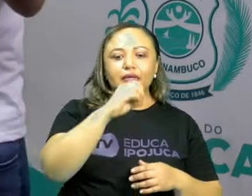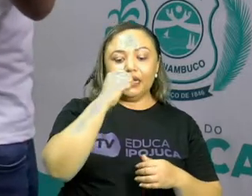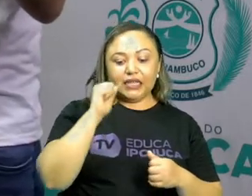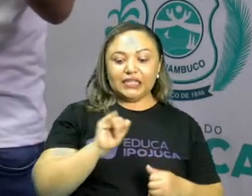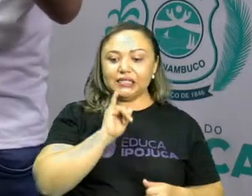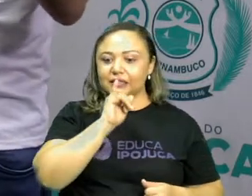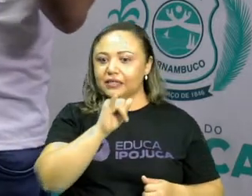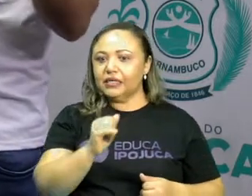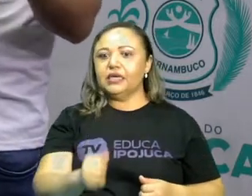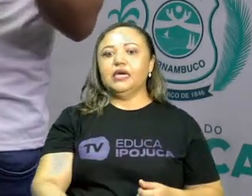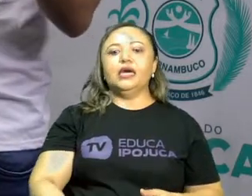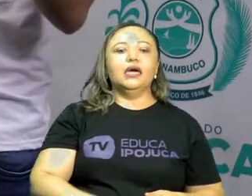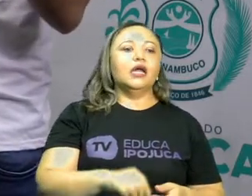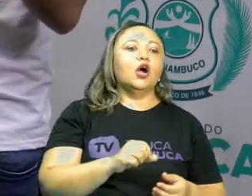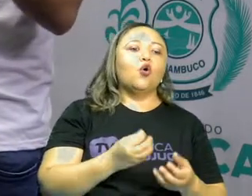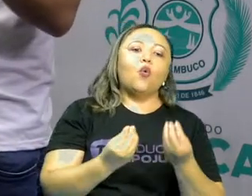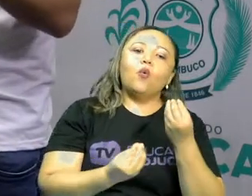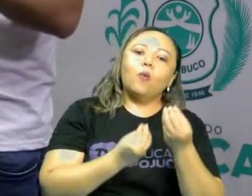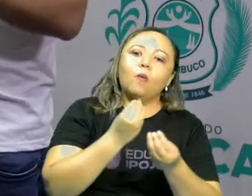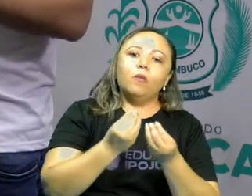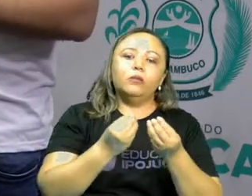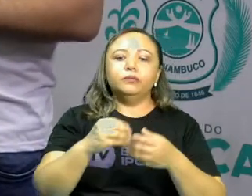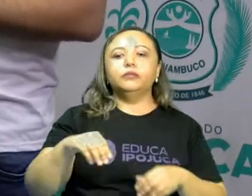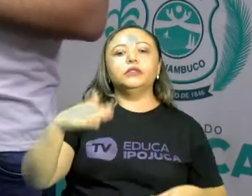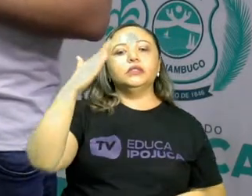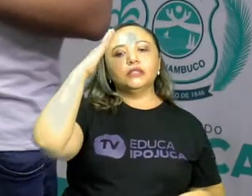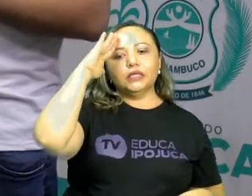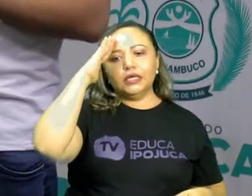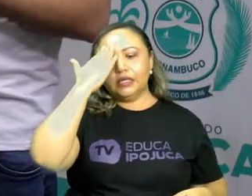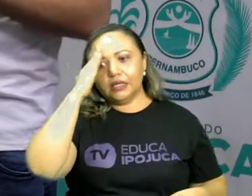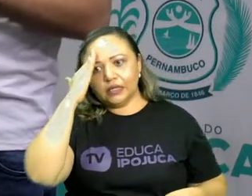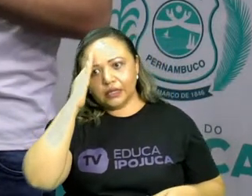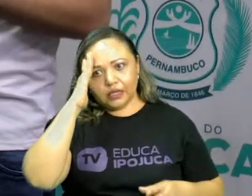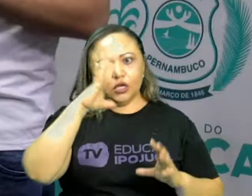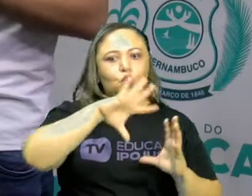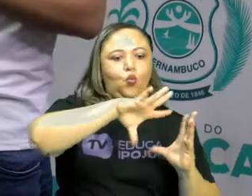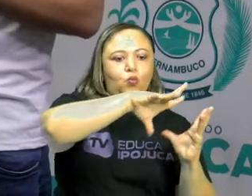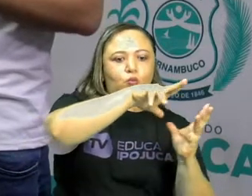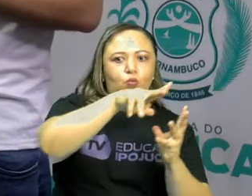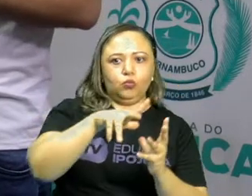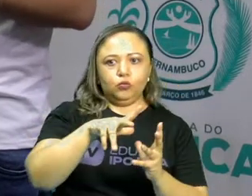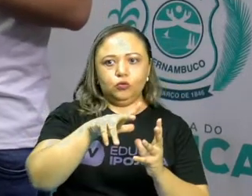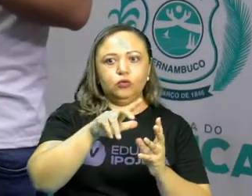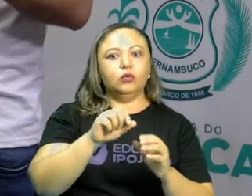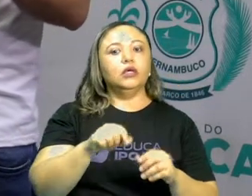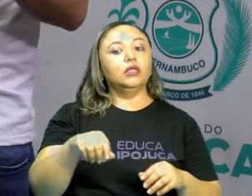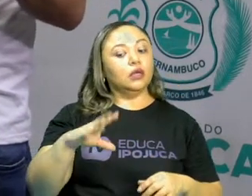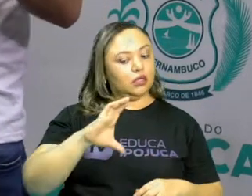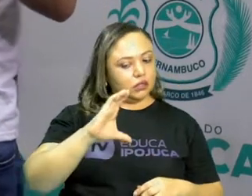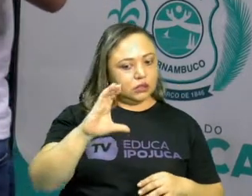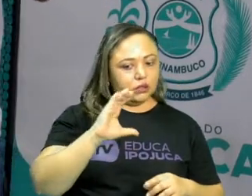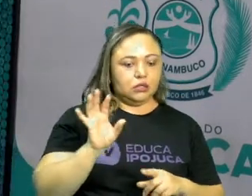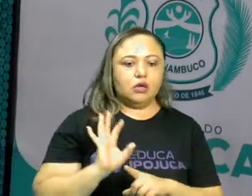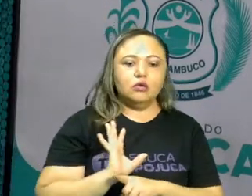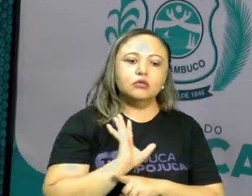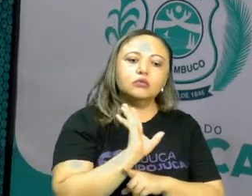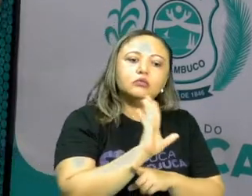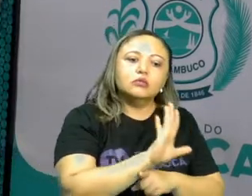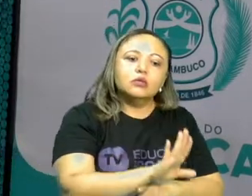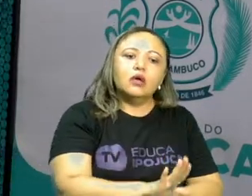do mundo. Então, você deveria compreender o mundo por meio da ciência e da razão. E essas práticas de